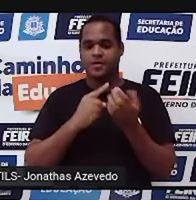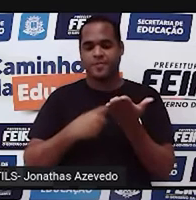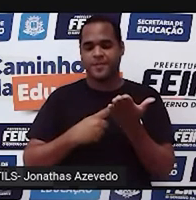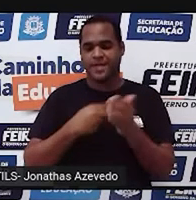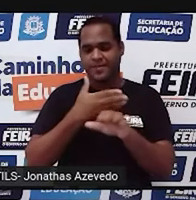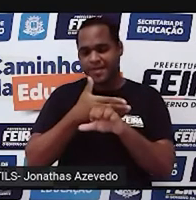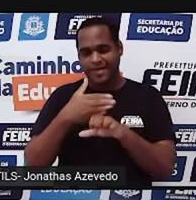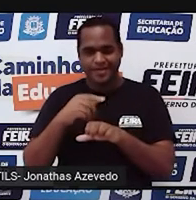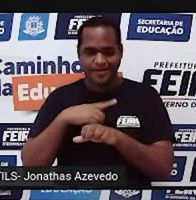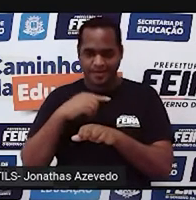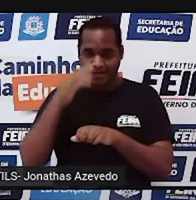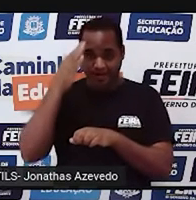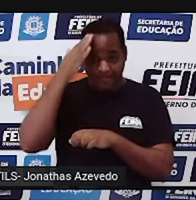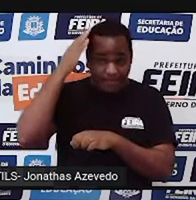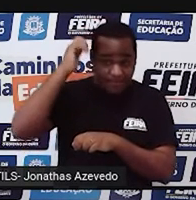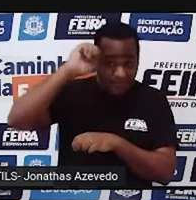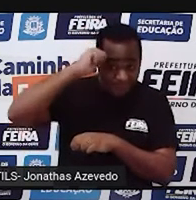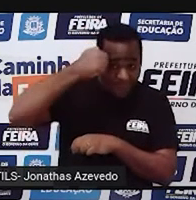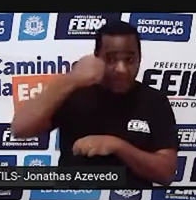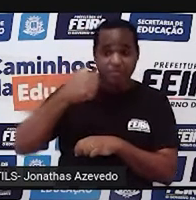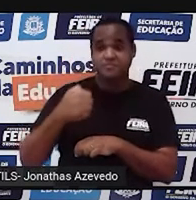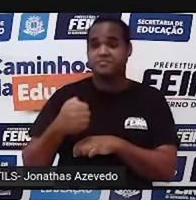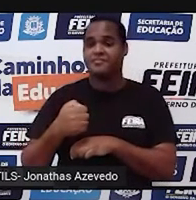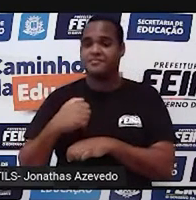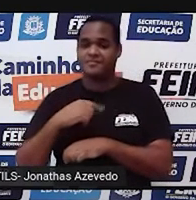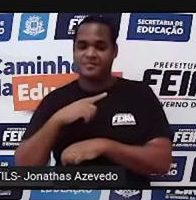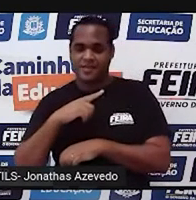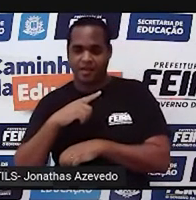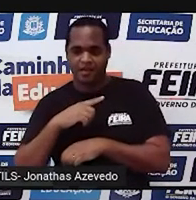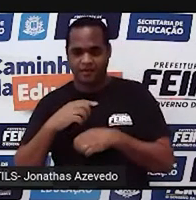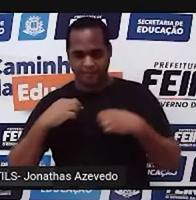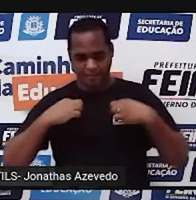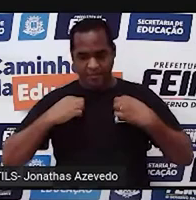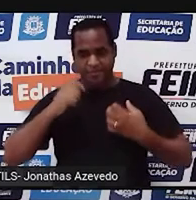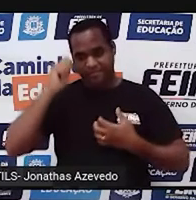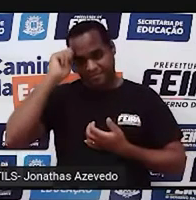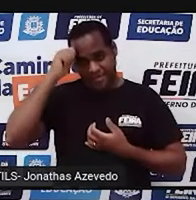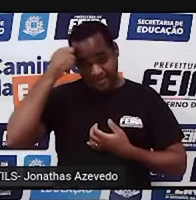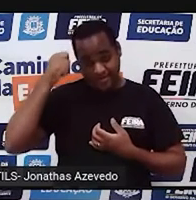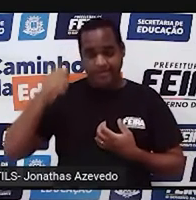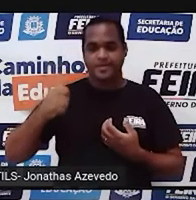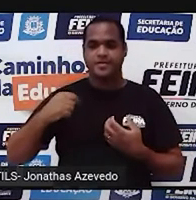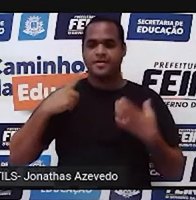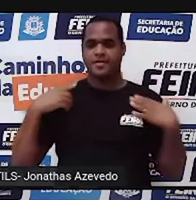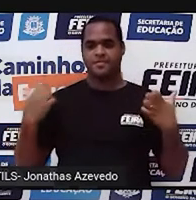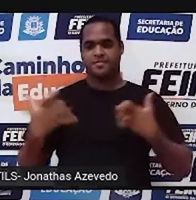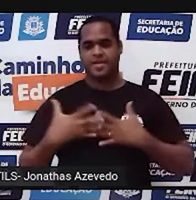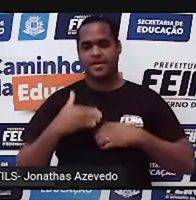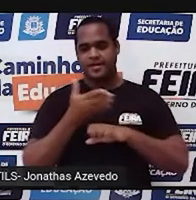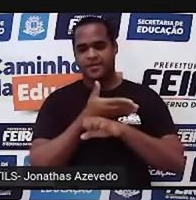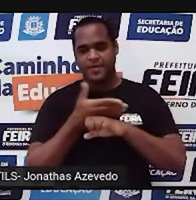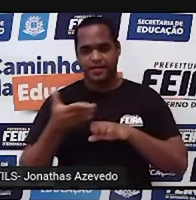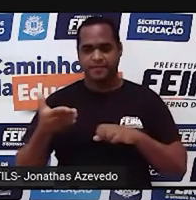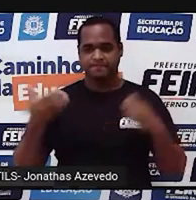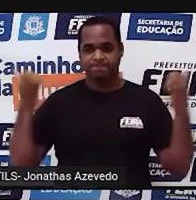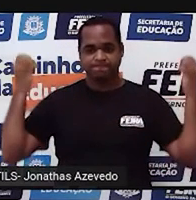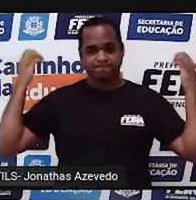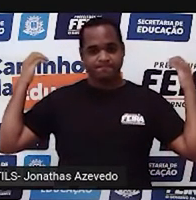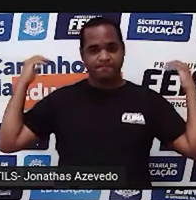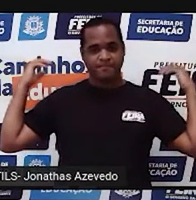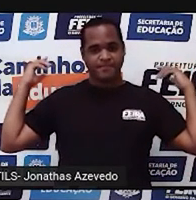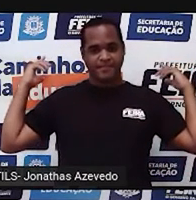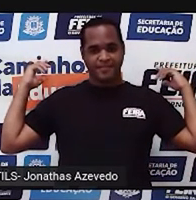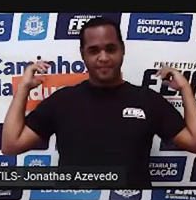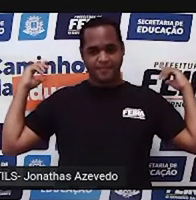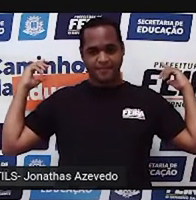branca, meu cabelo é preto, estou vestindo uma camisa preta, por cima um jaleco branco, e aqui atrás de mim o